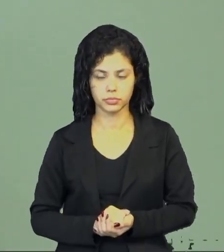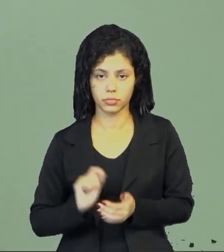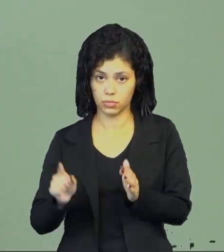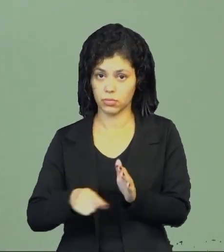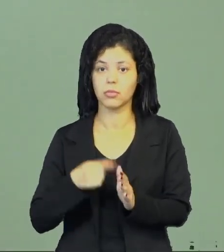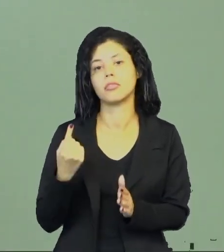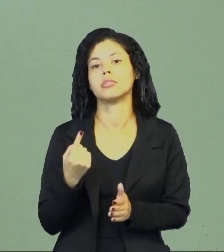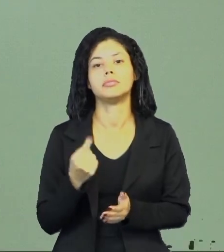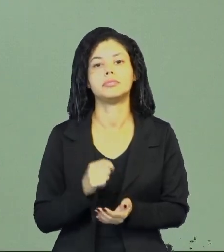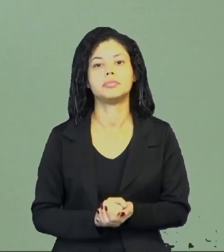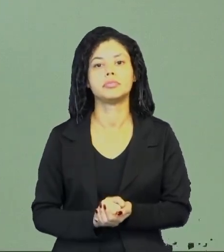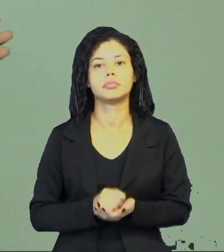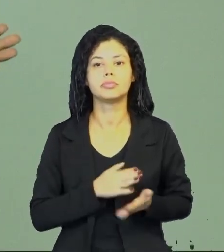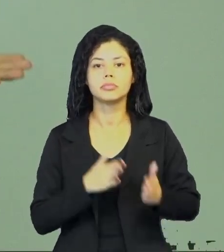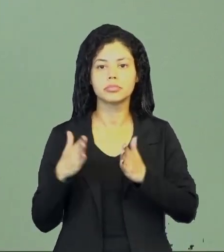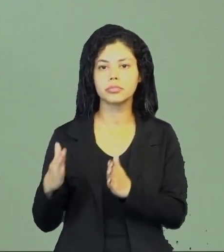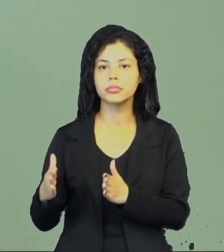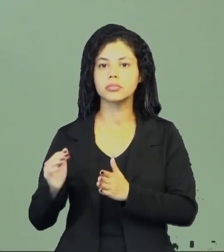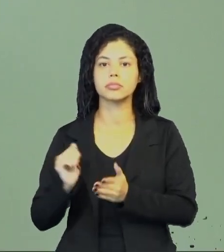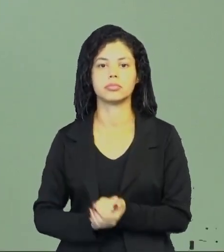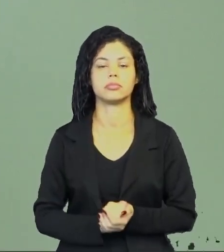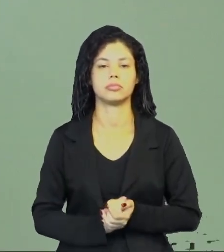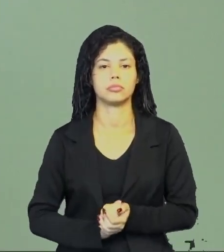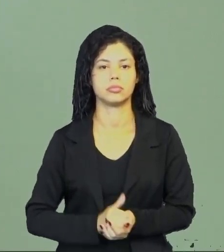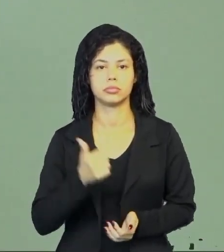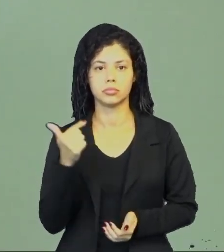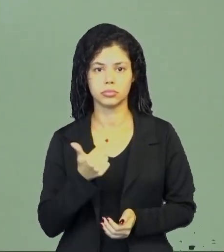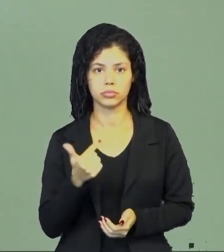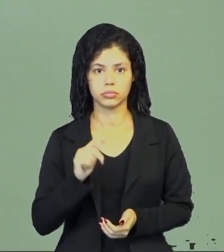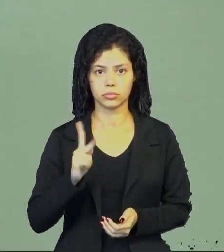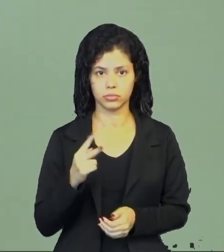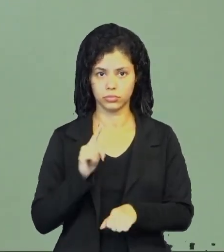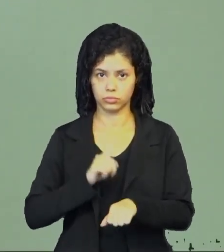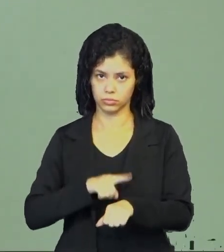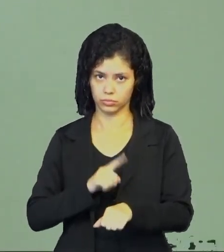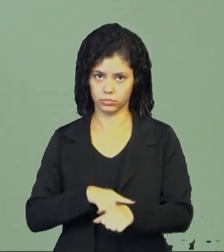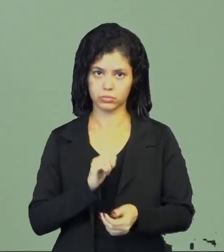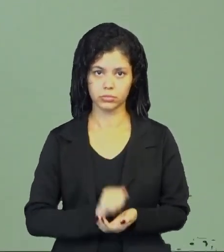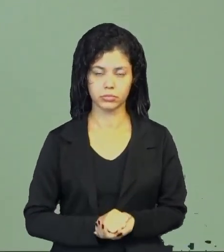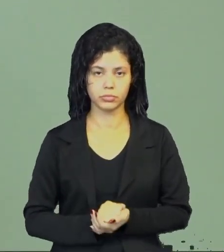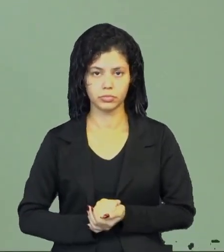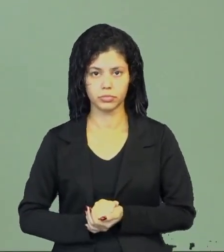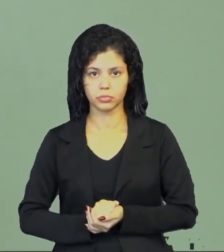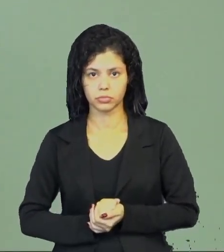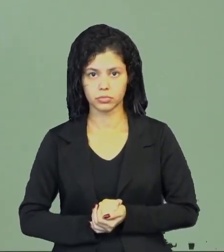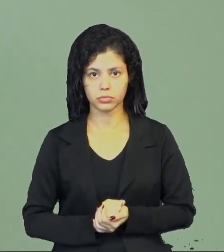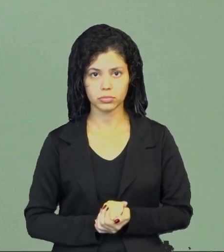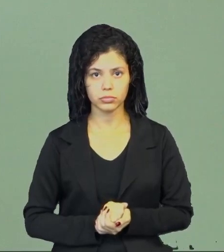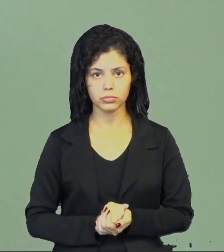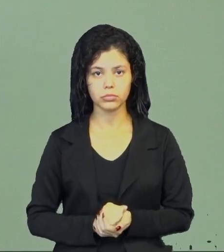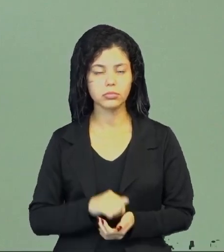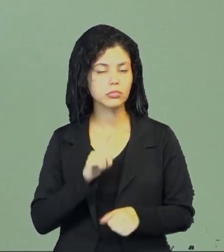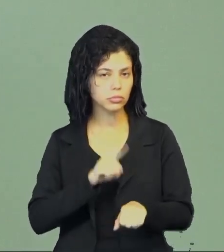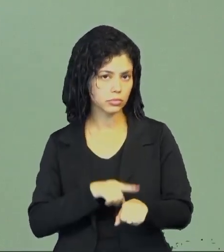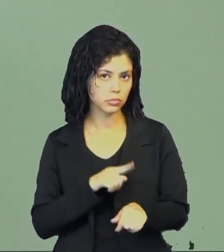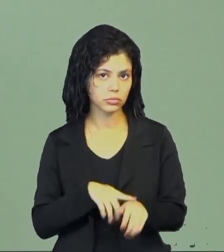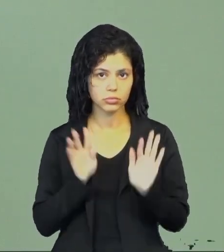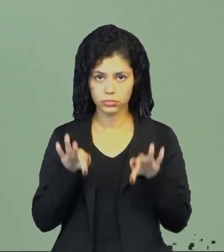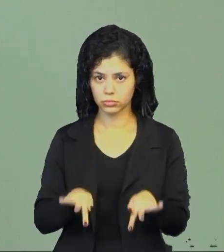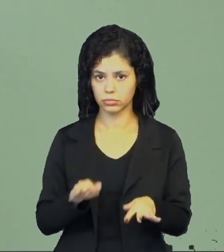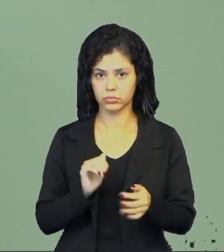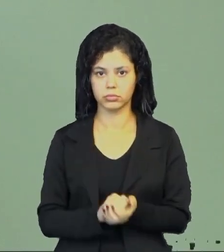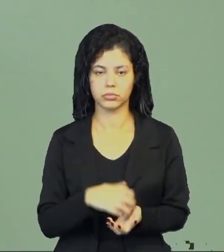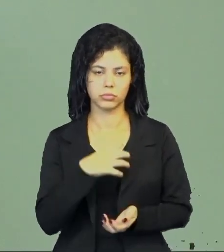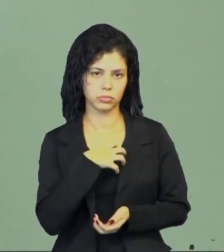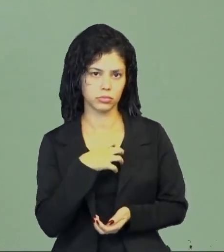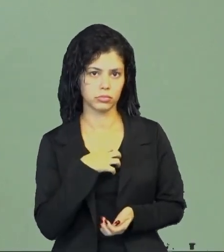primeira etapa, né, que é o primeiro e o segundo horário, ou três horários, aí depende da escola, para os horários finais. Então é